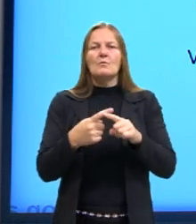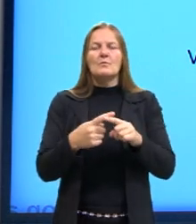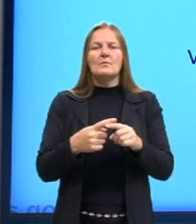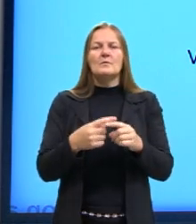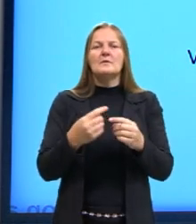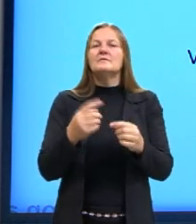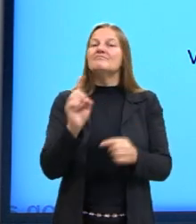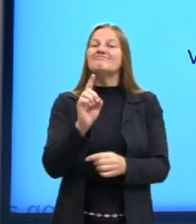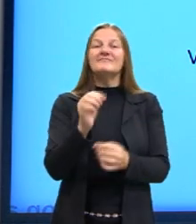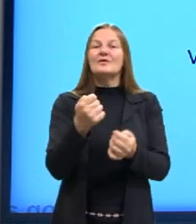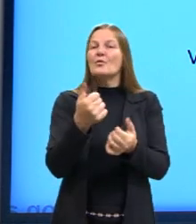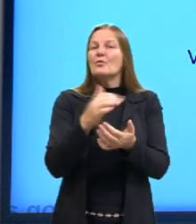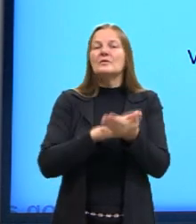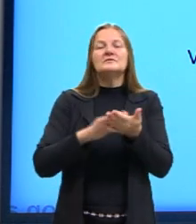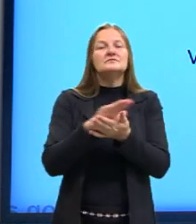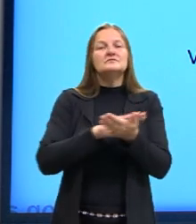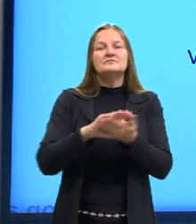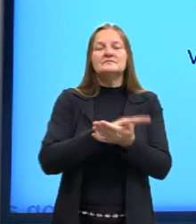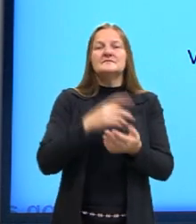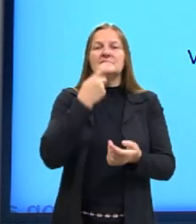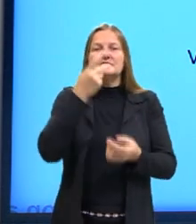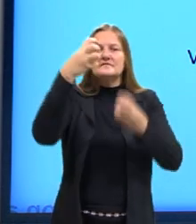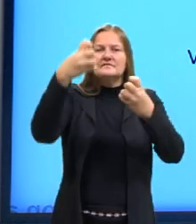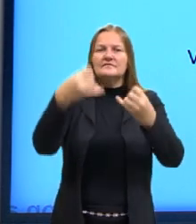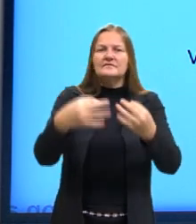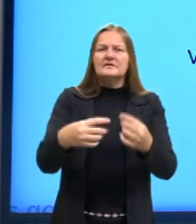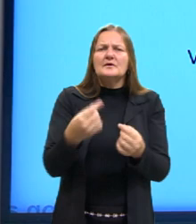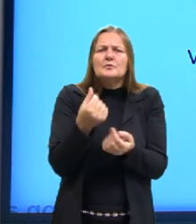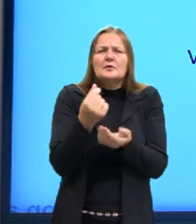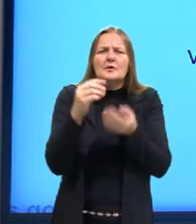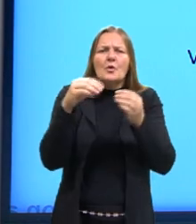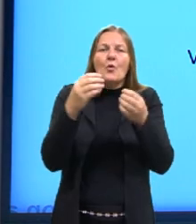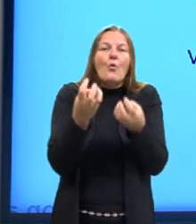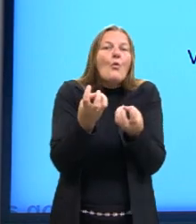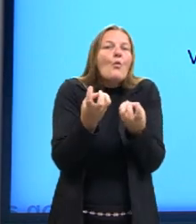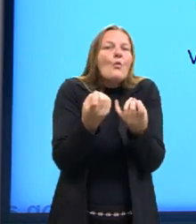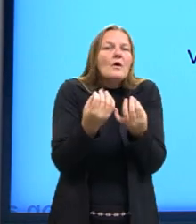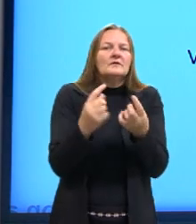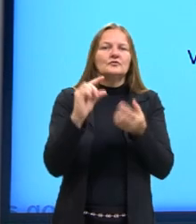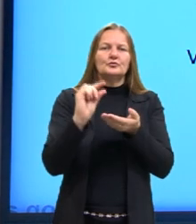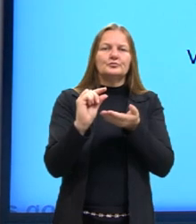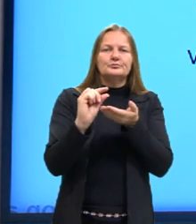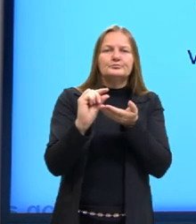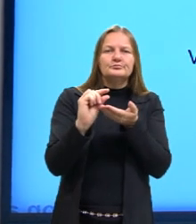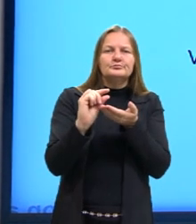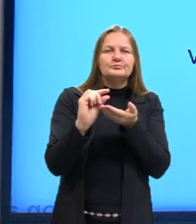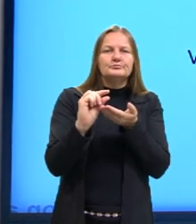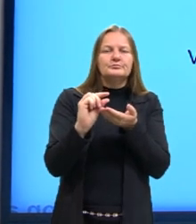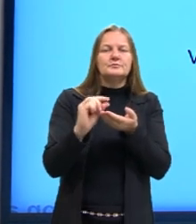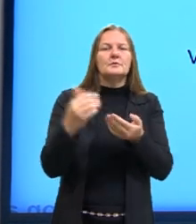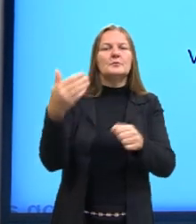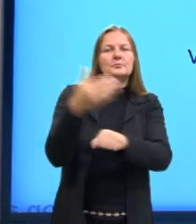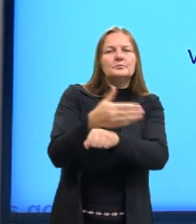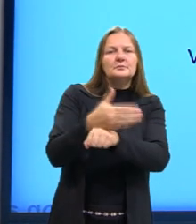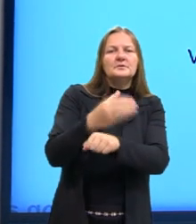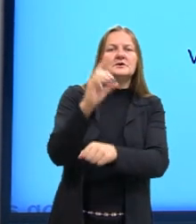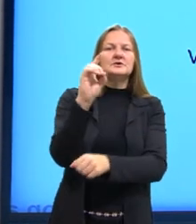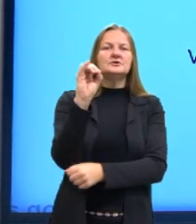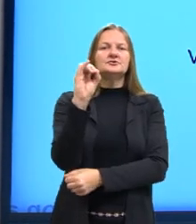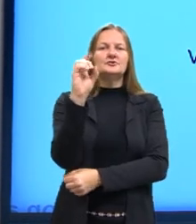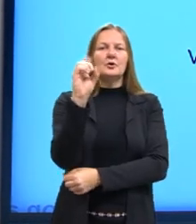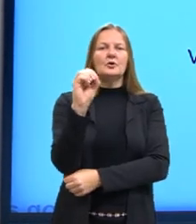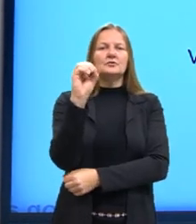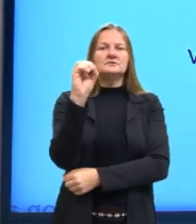prejudiciais se eu estiver falando em quantidades pequenas. A presença, por exemplo, do dióxido de carbono,